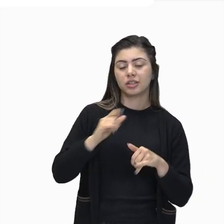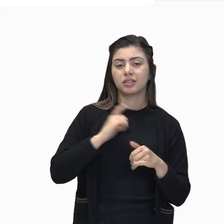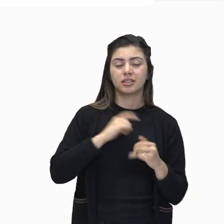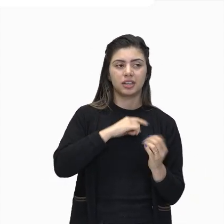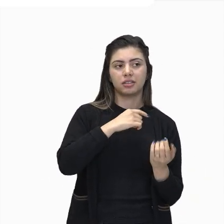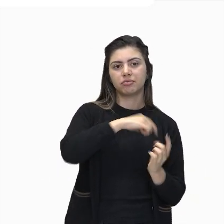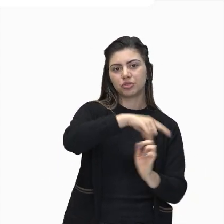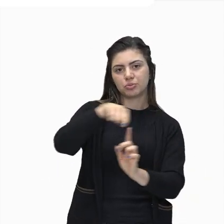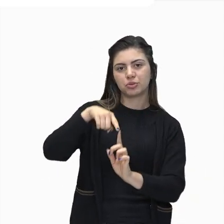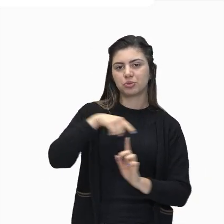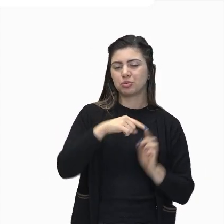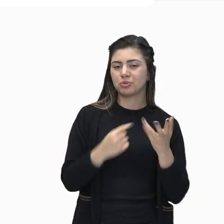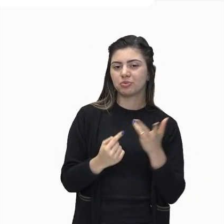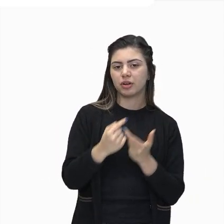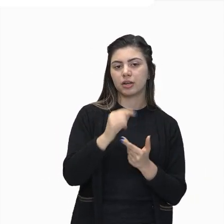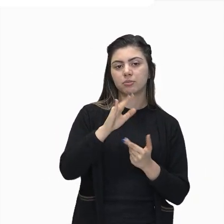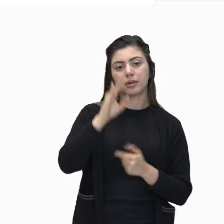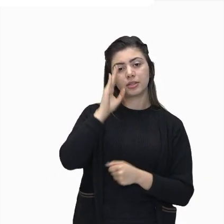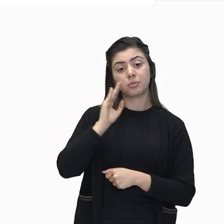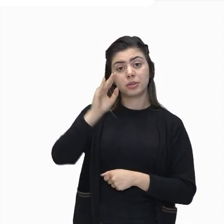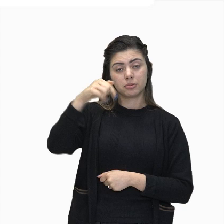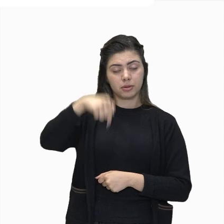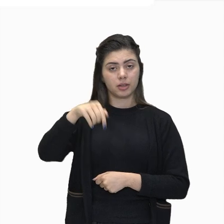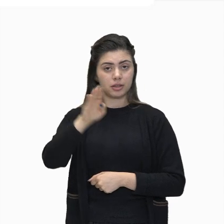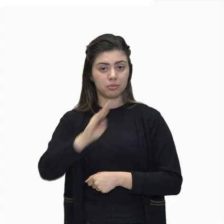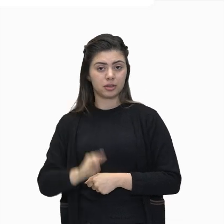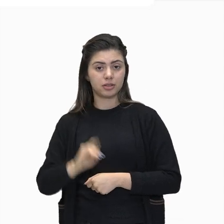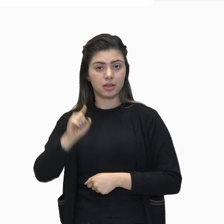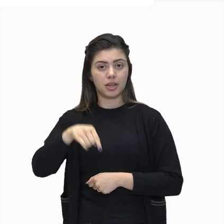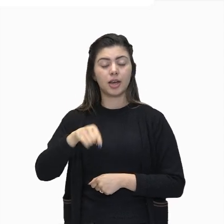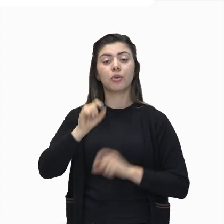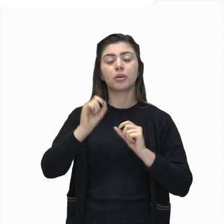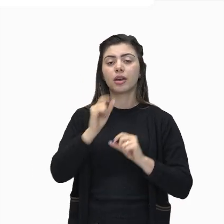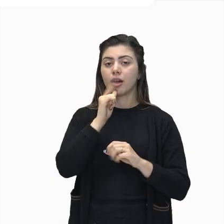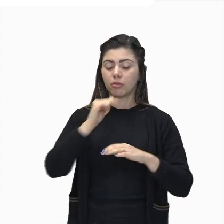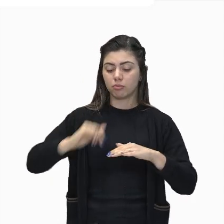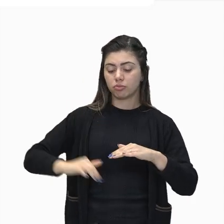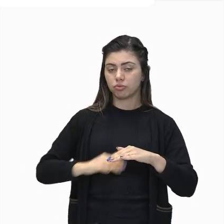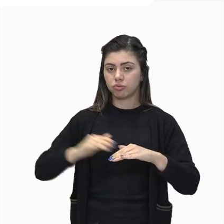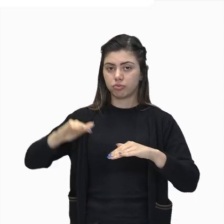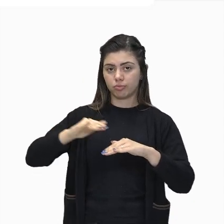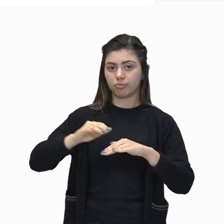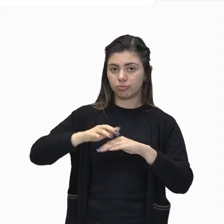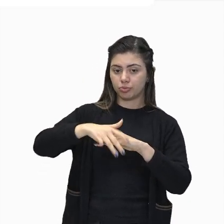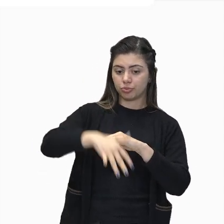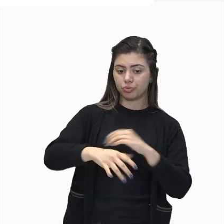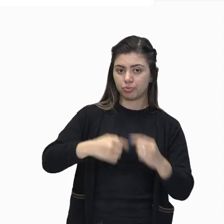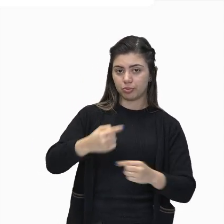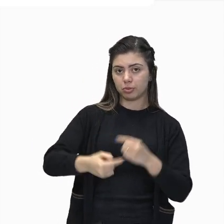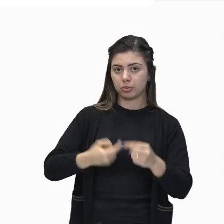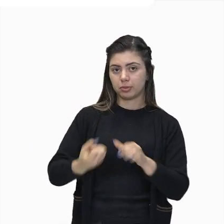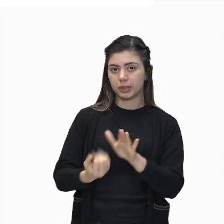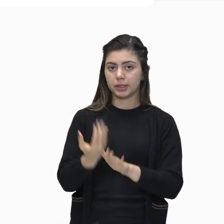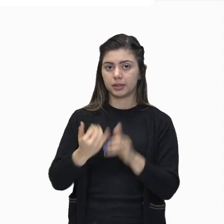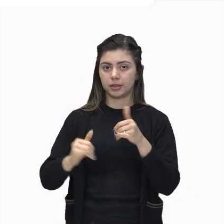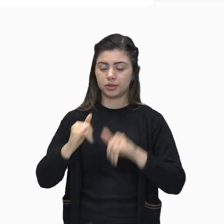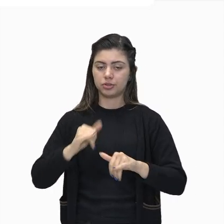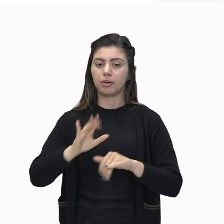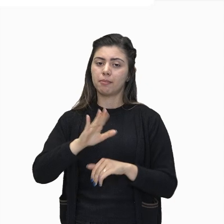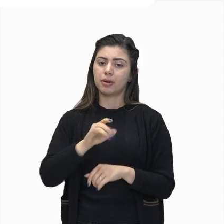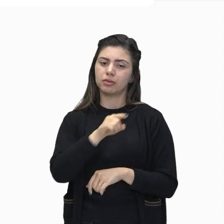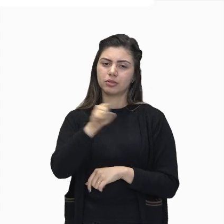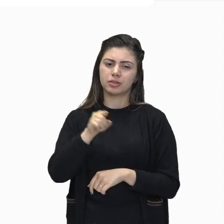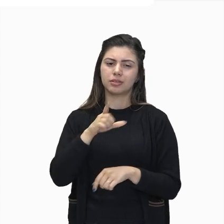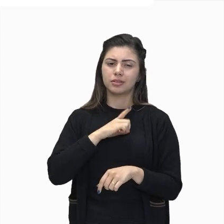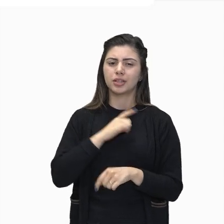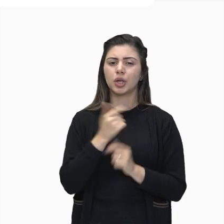processos e o principal no Brasil são as hidrelétricas, tá? Mas você também com certeza vai ouvir